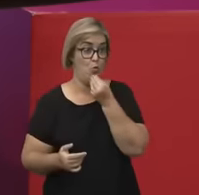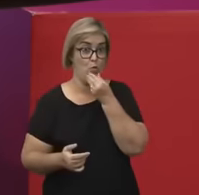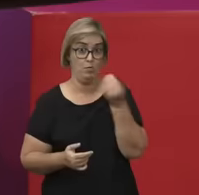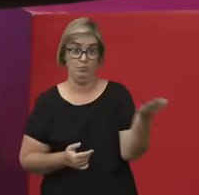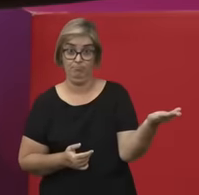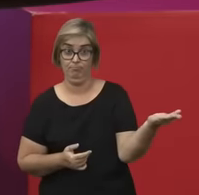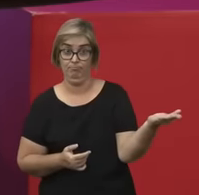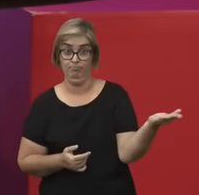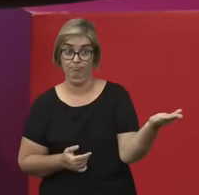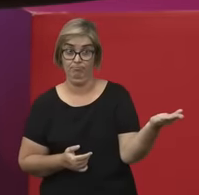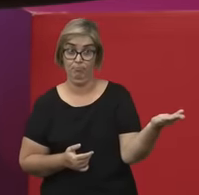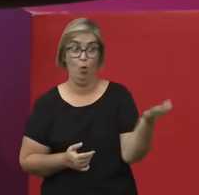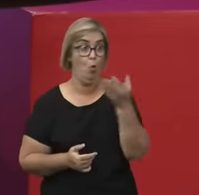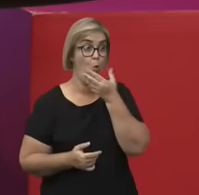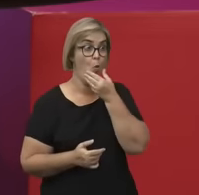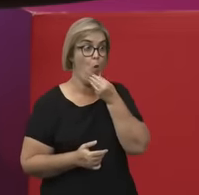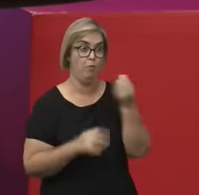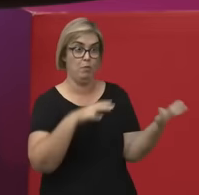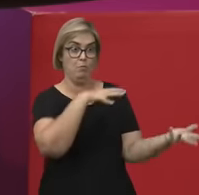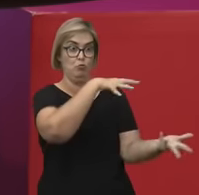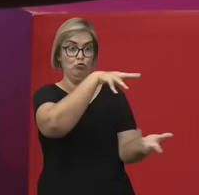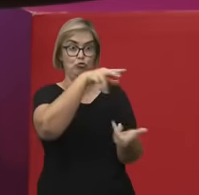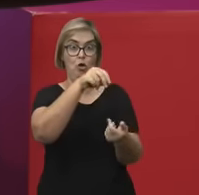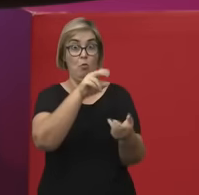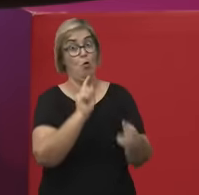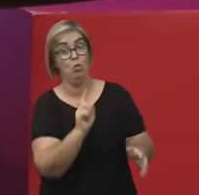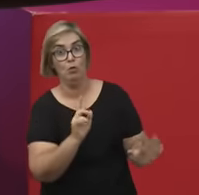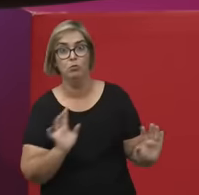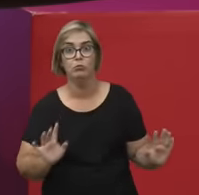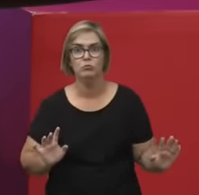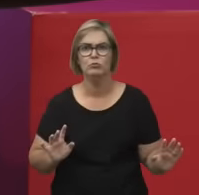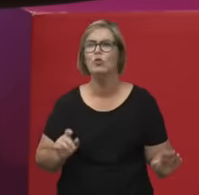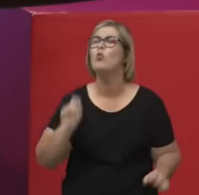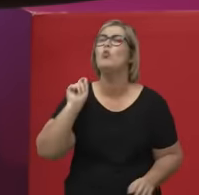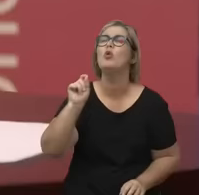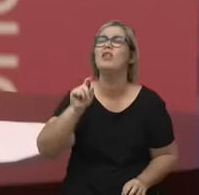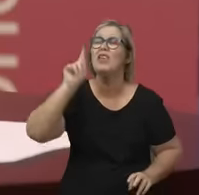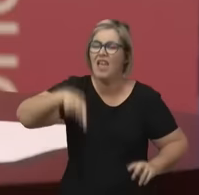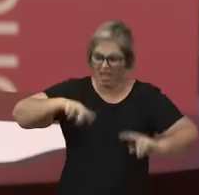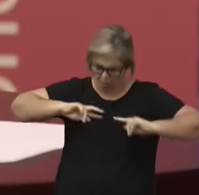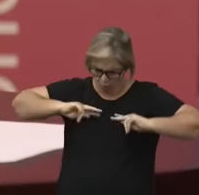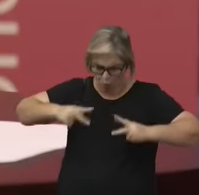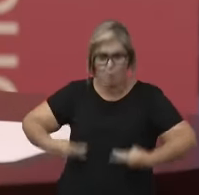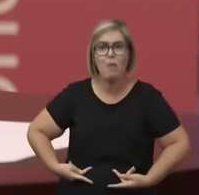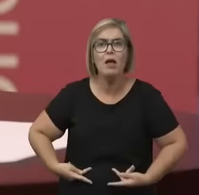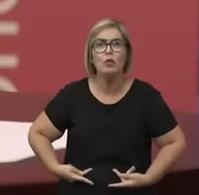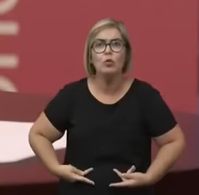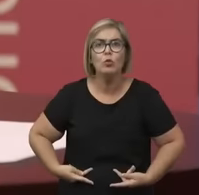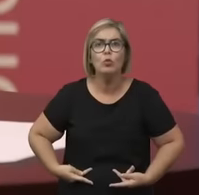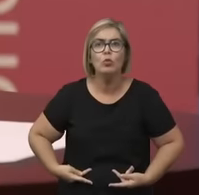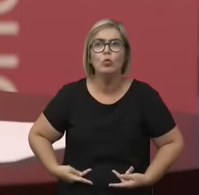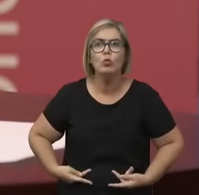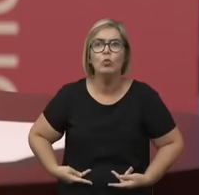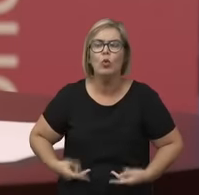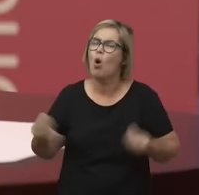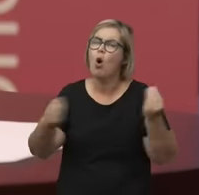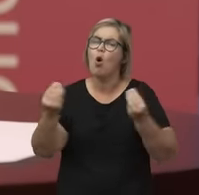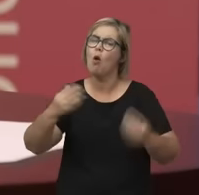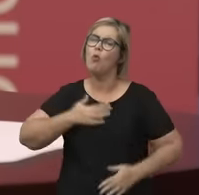ou não. O que é? O que é ser ser humano? O que é ser ser humano e ter um corpo?